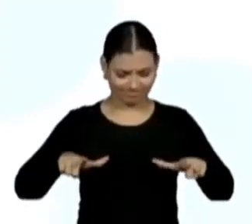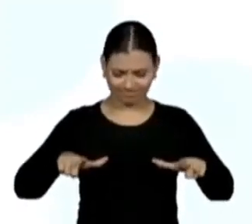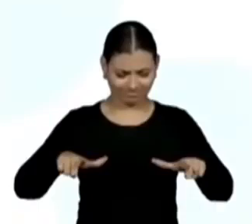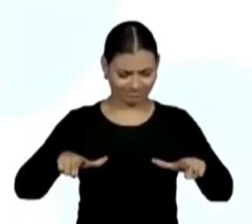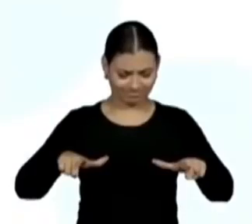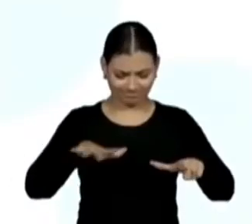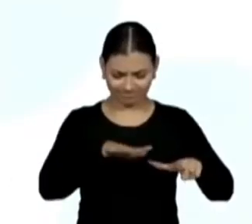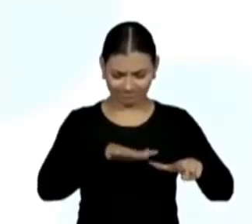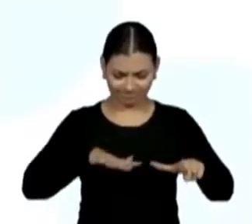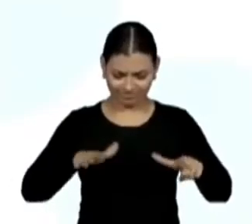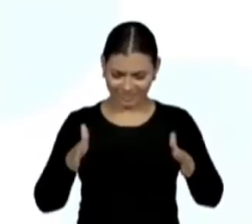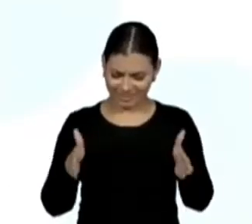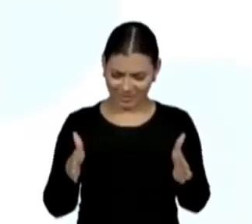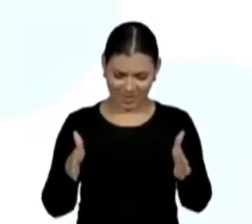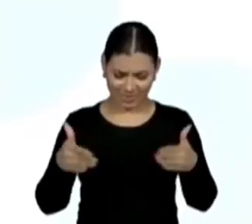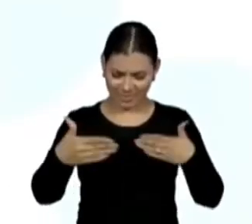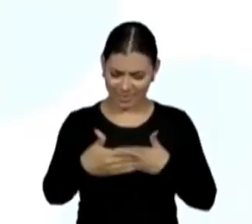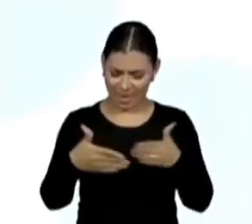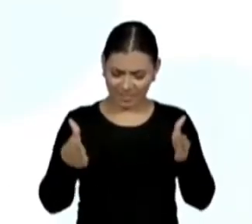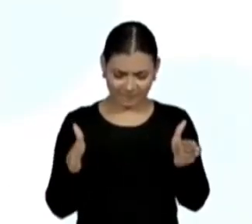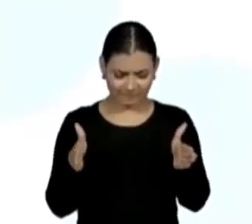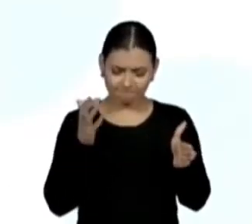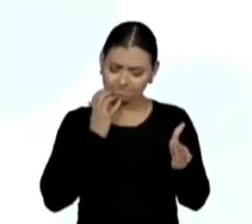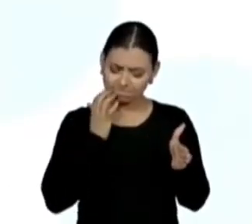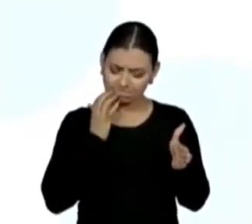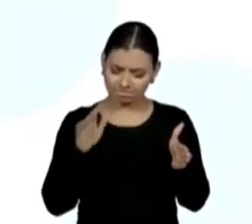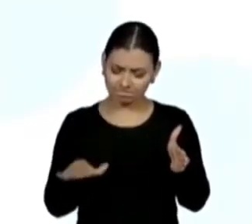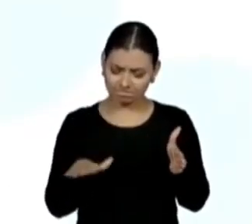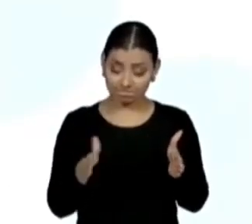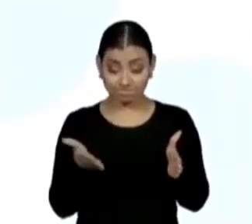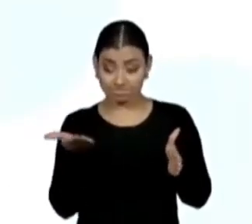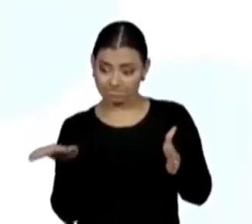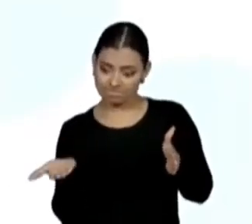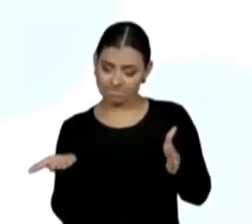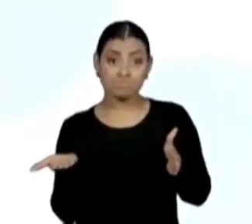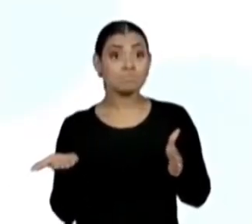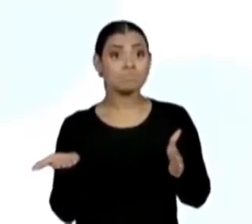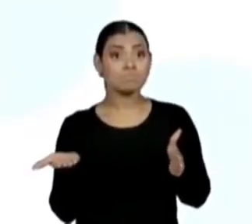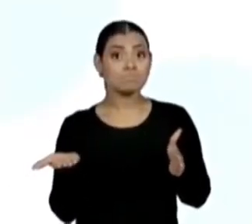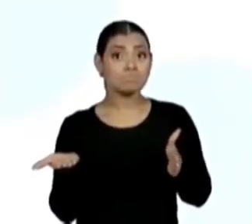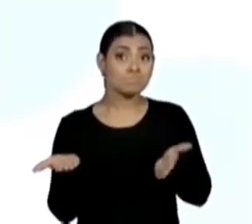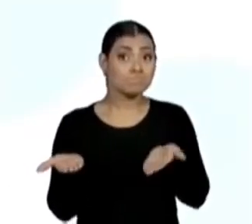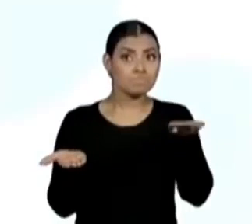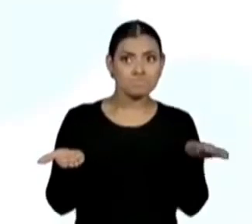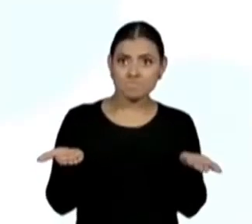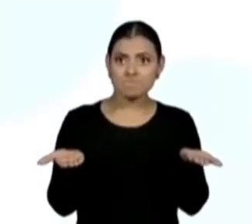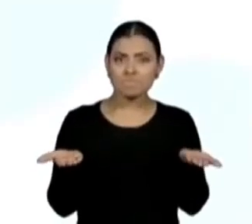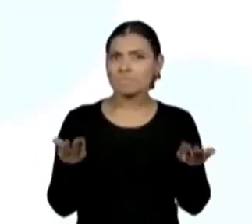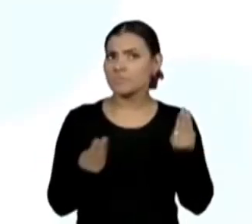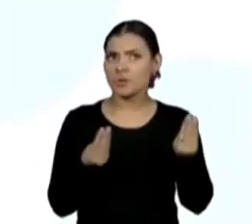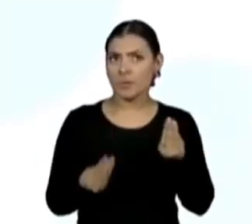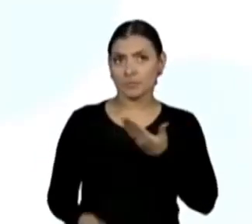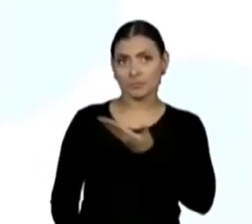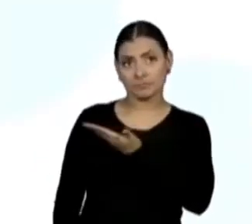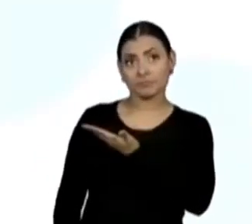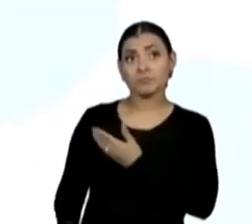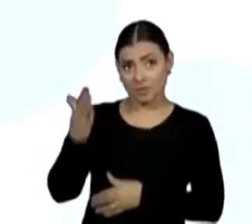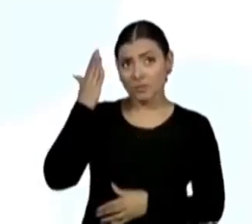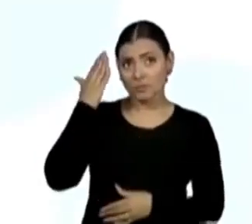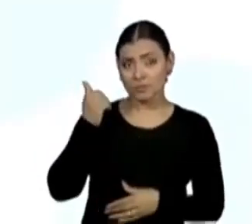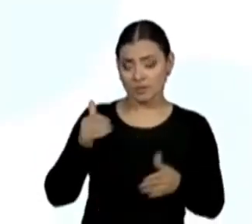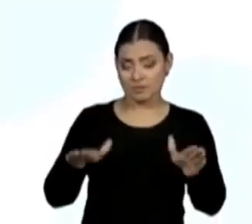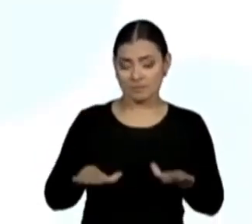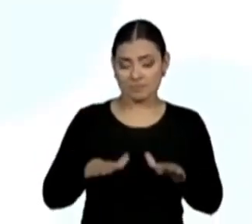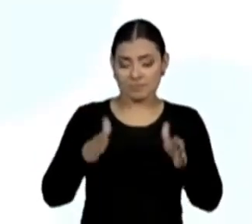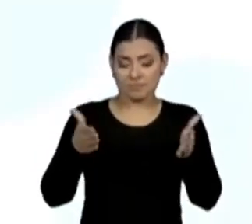Nas faces. Então, eu vou pensar numa face. Vou desenhar a primeira face aqui. Eu sei que um cubo tem